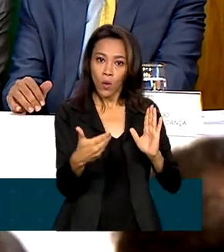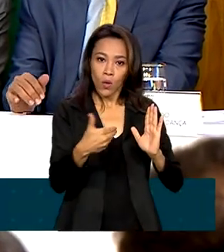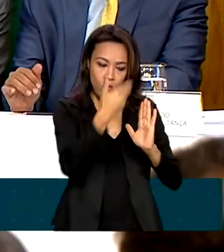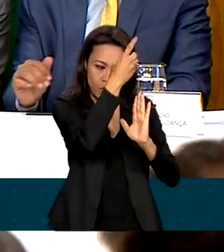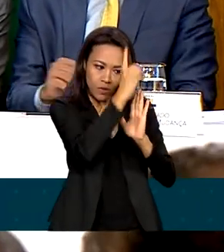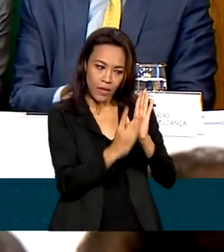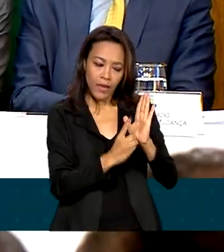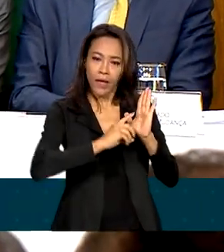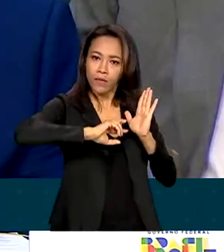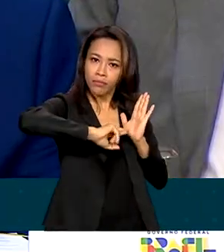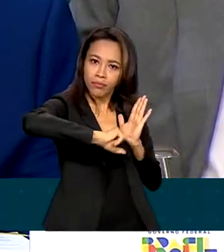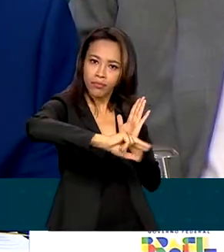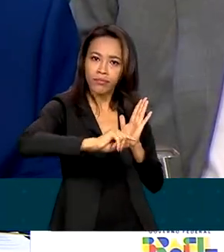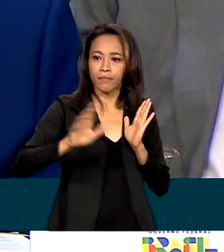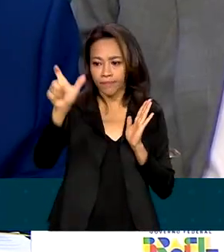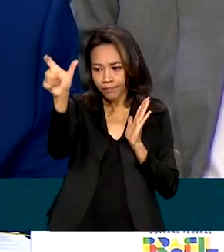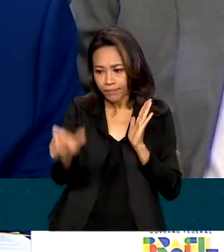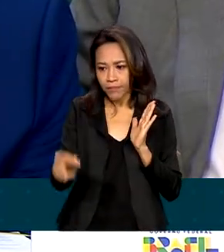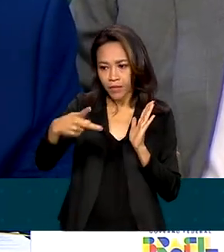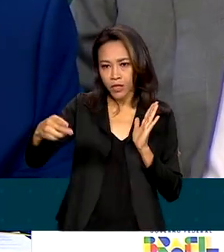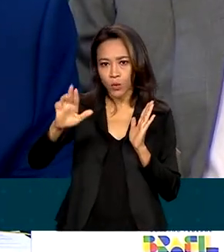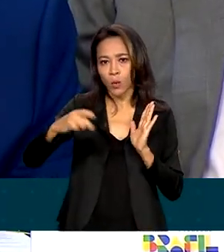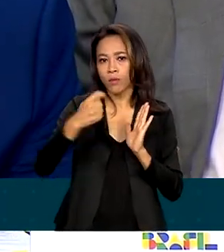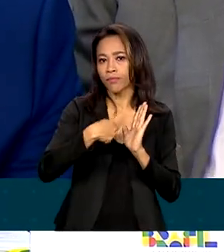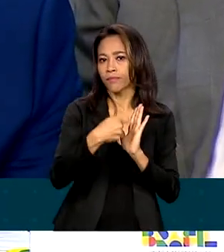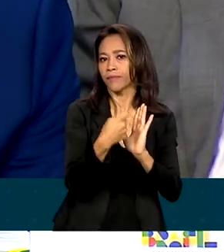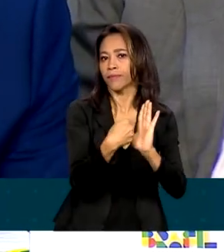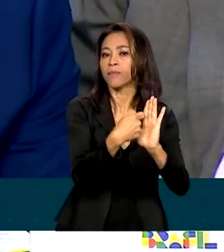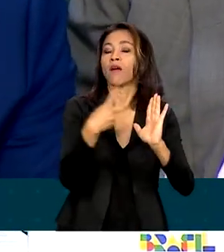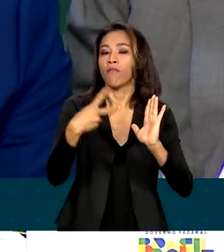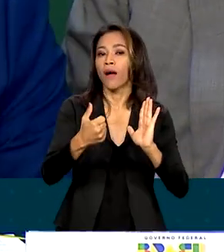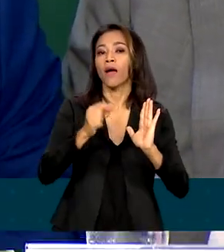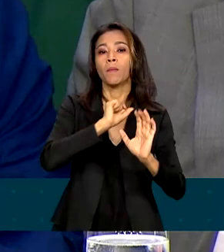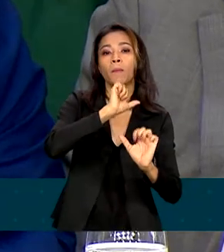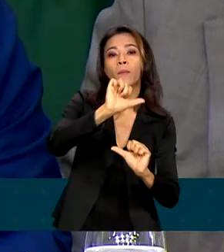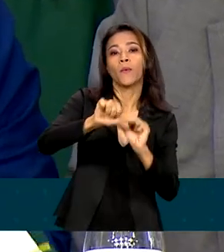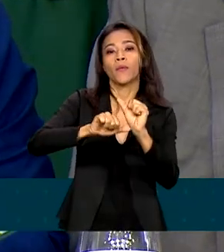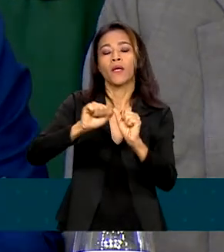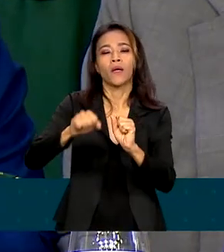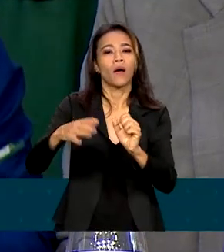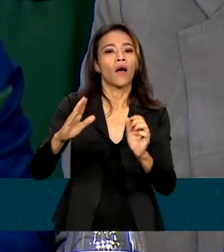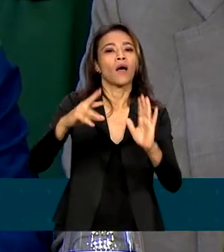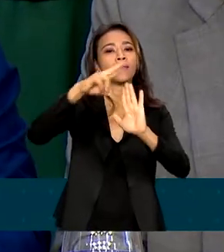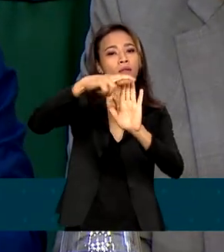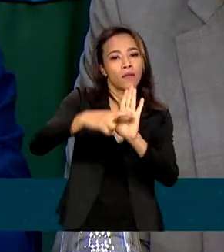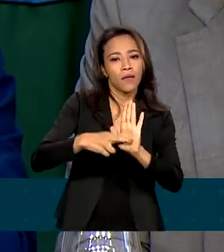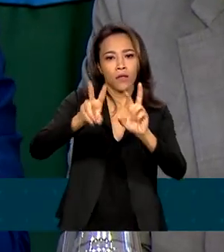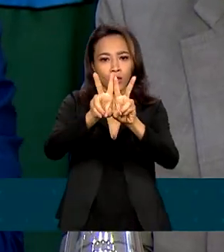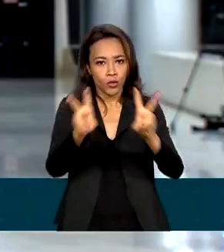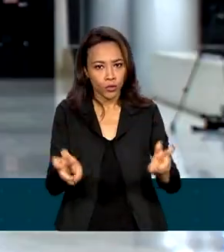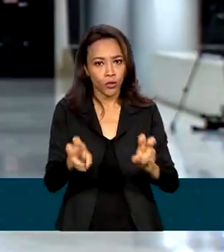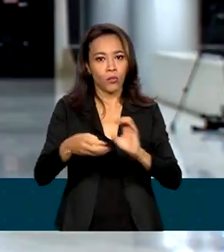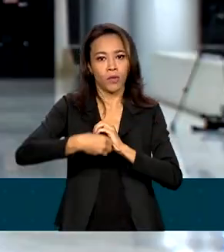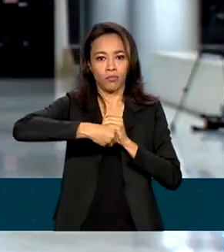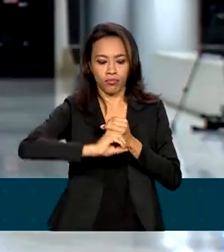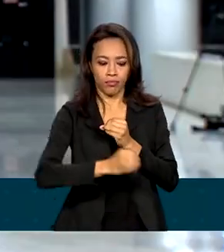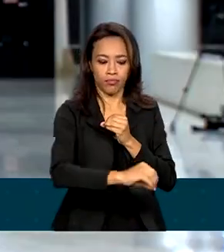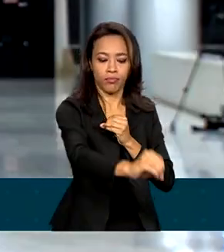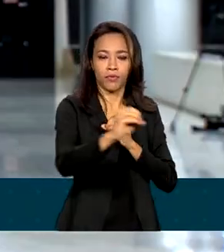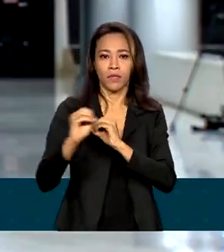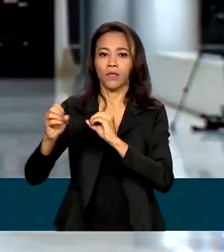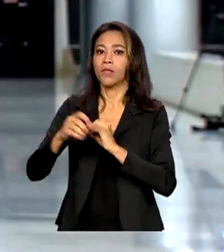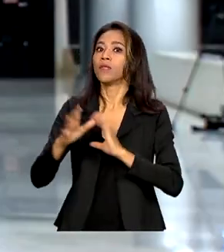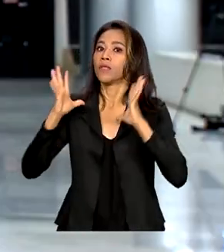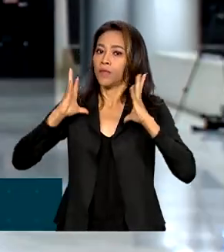pelo presidente Lula alteram a lei que define as diretrizes para o saneamento básico no país. O chamado